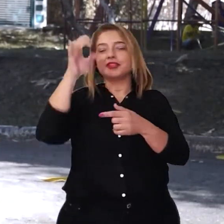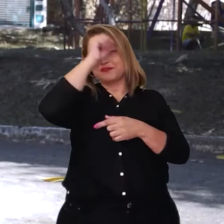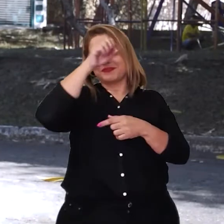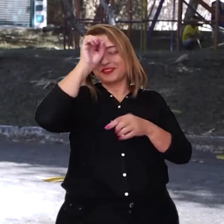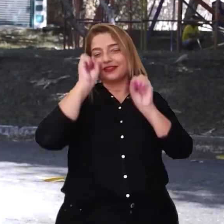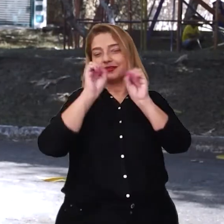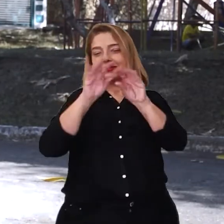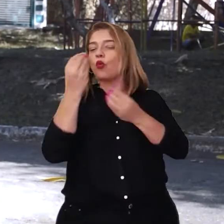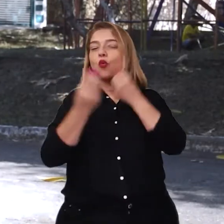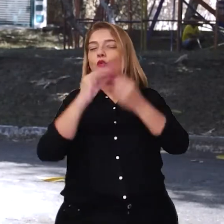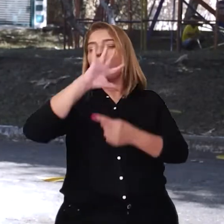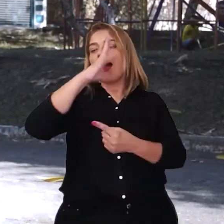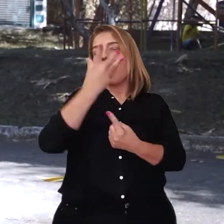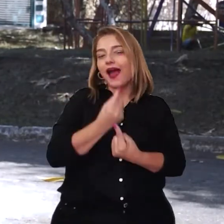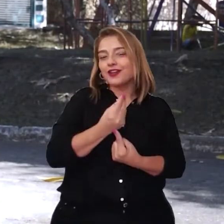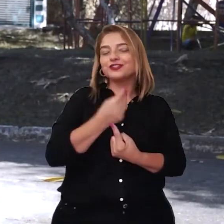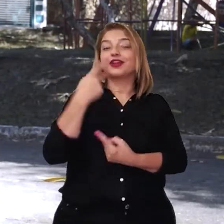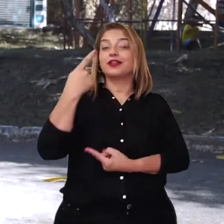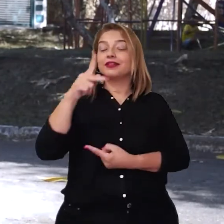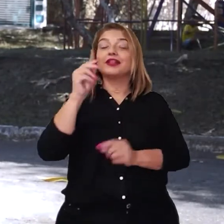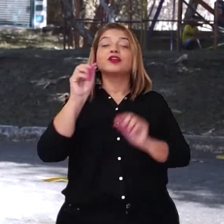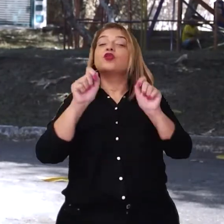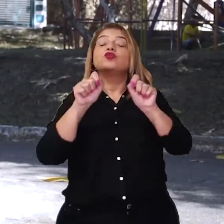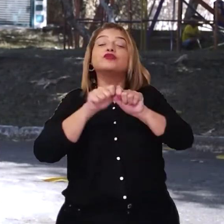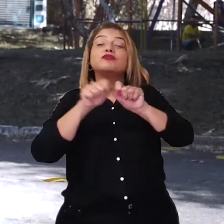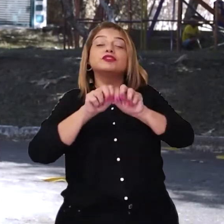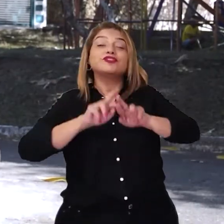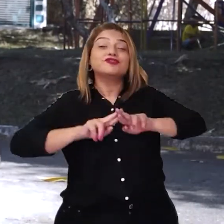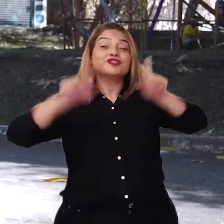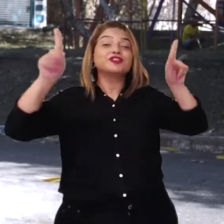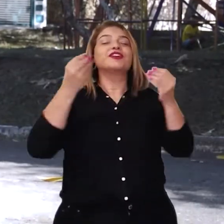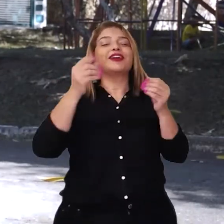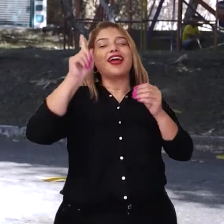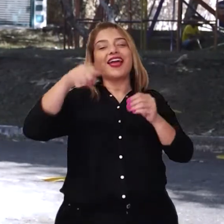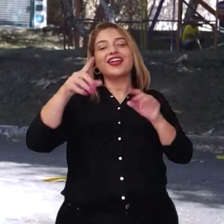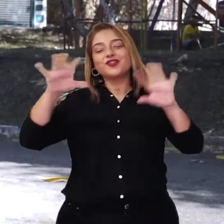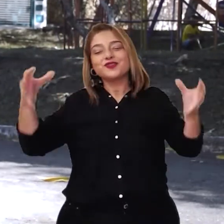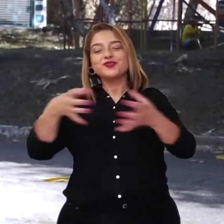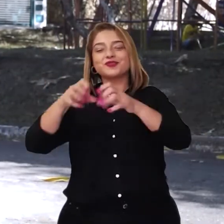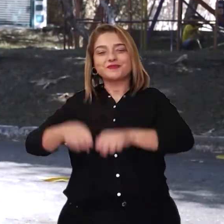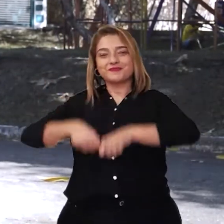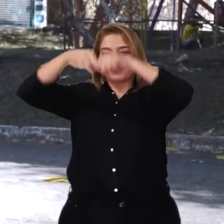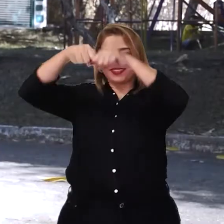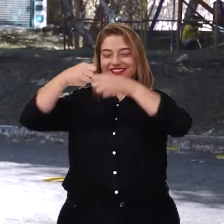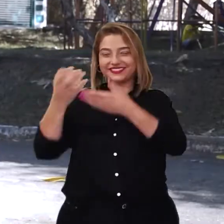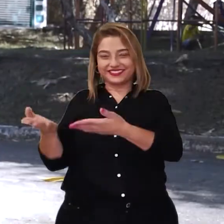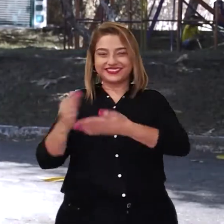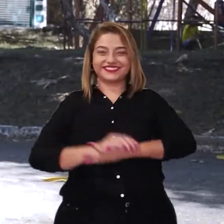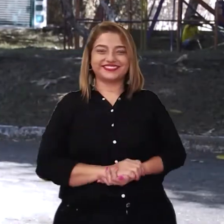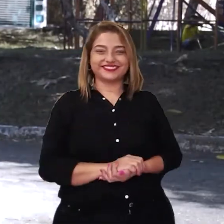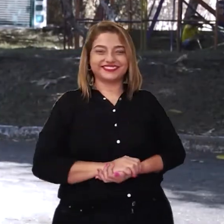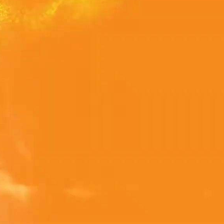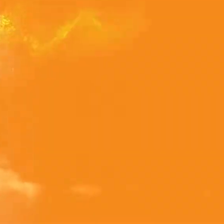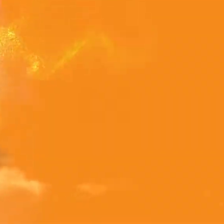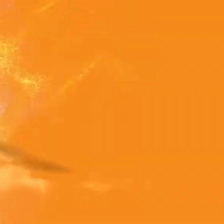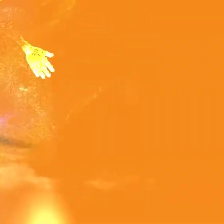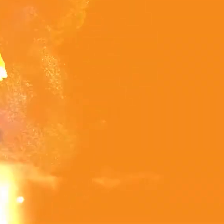claro, vamos aprender a fazer essa arte de outro jeito, com a turma do Baú da Camilinha.